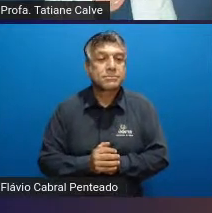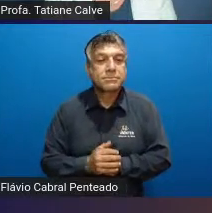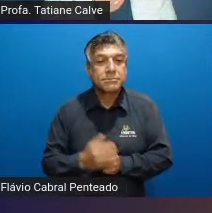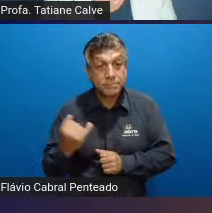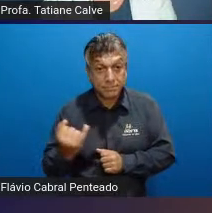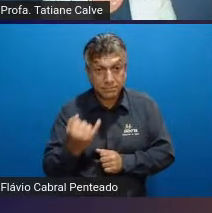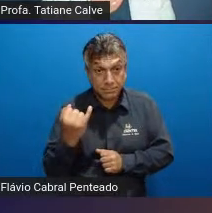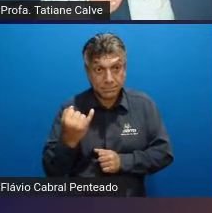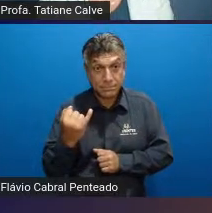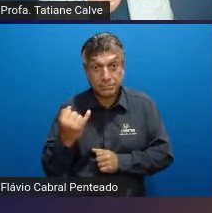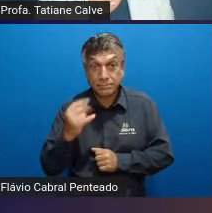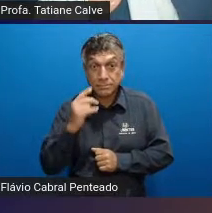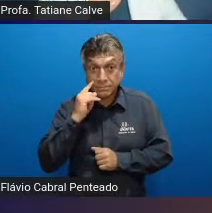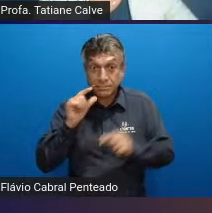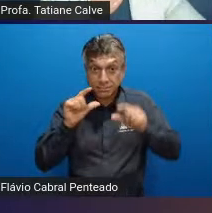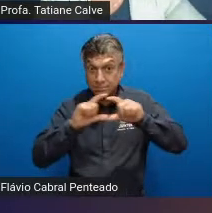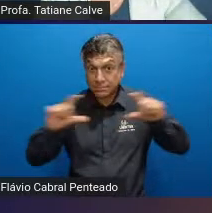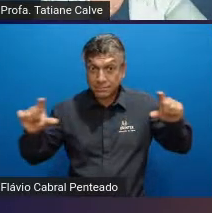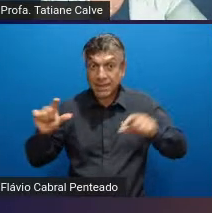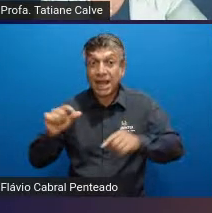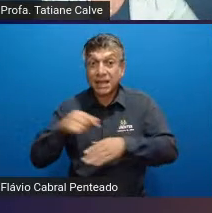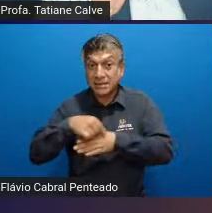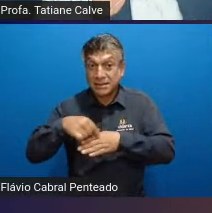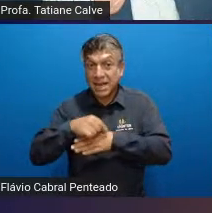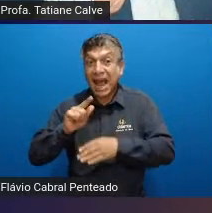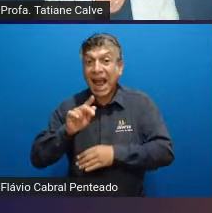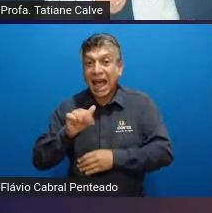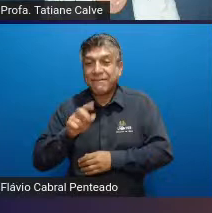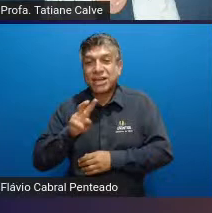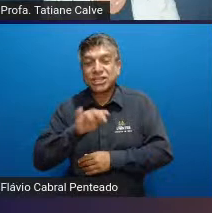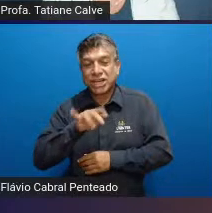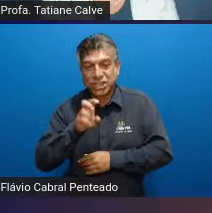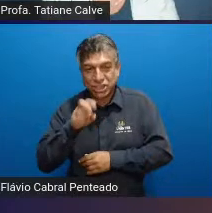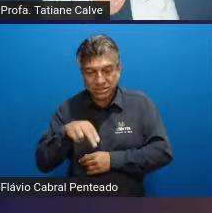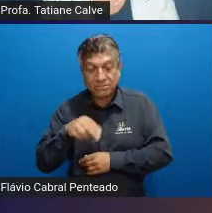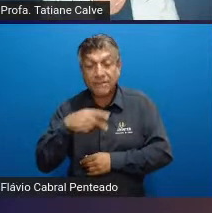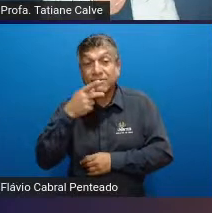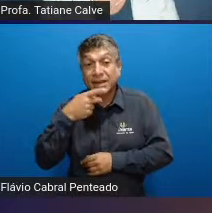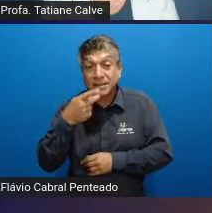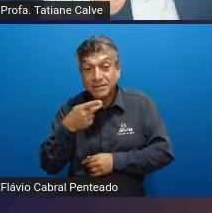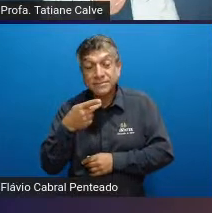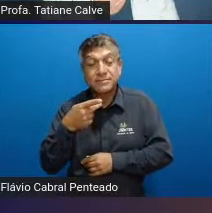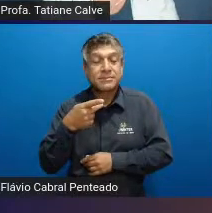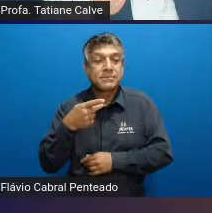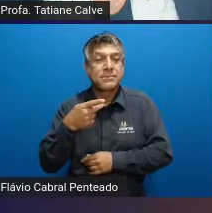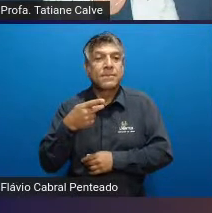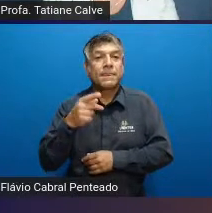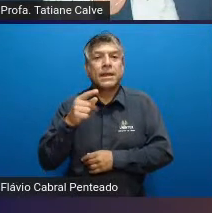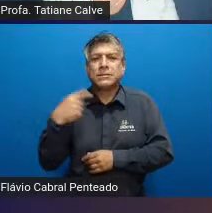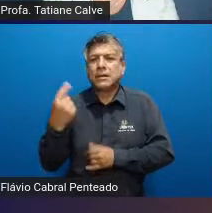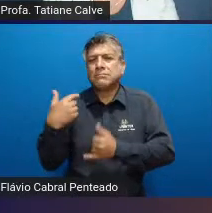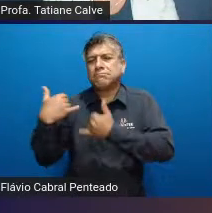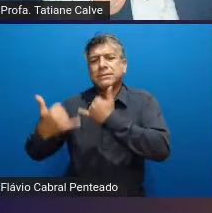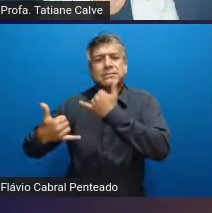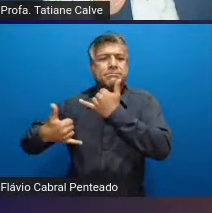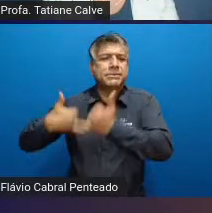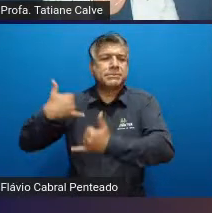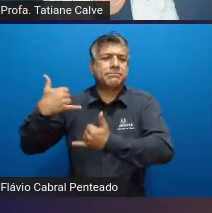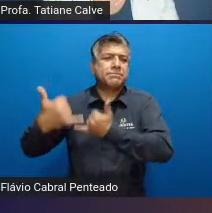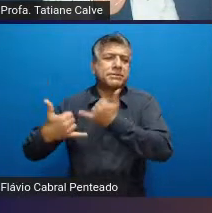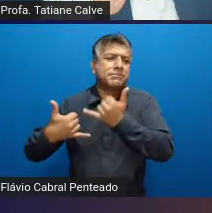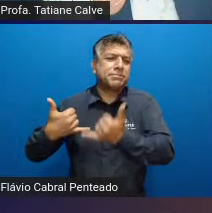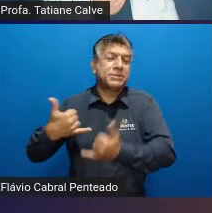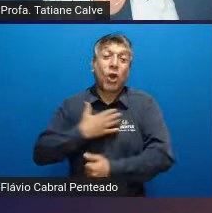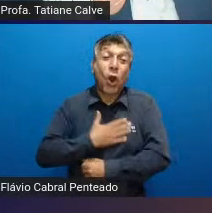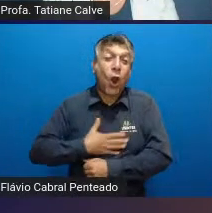esse parágrafo de Gava e Jardim que fala sobre quando a gente brinca e quando a gente gosta de